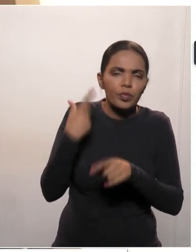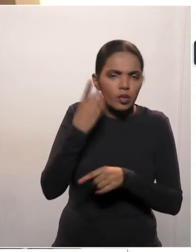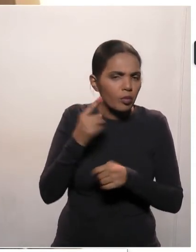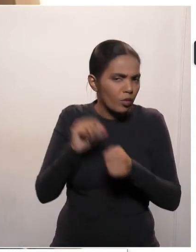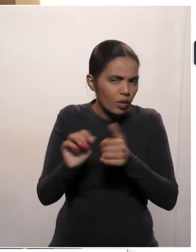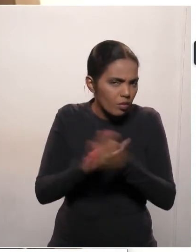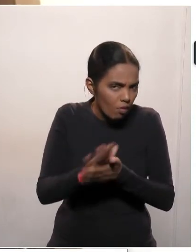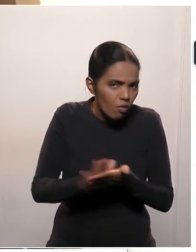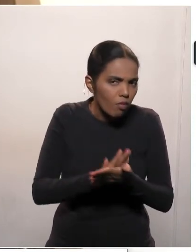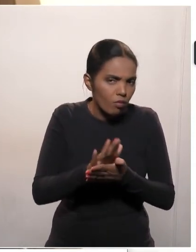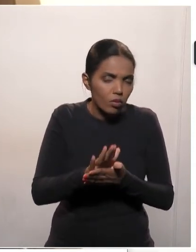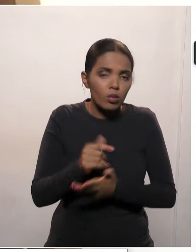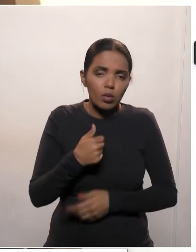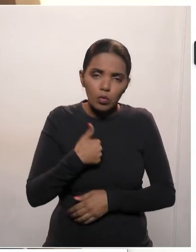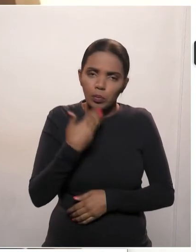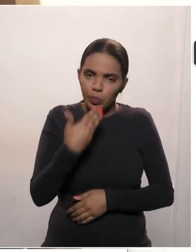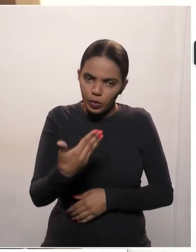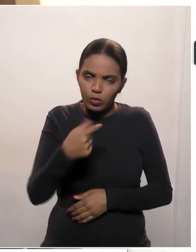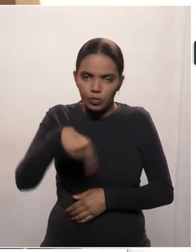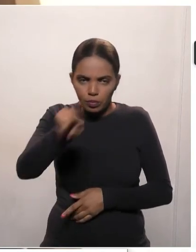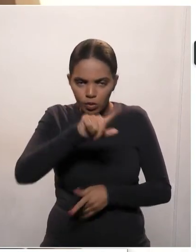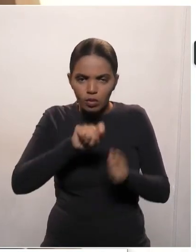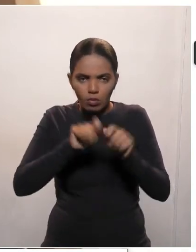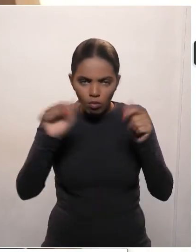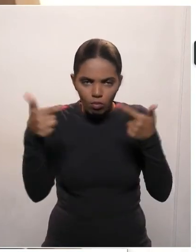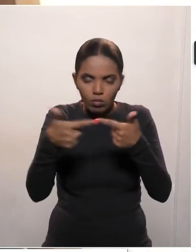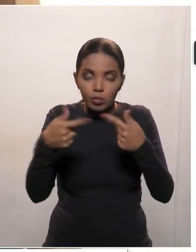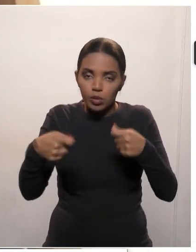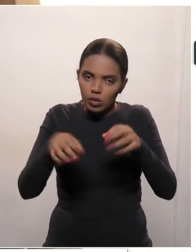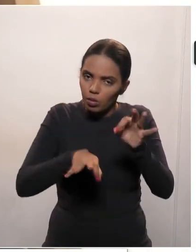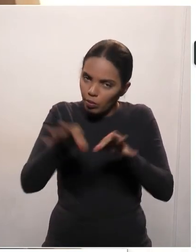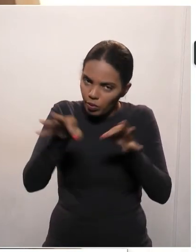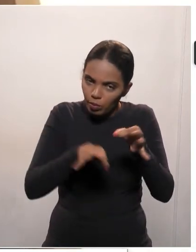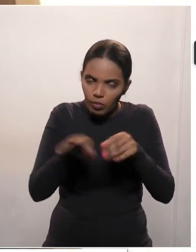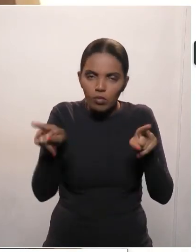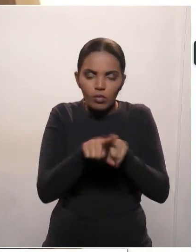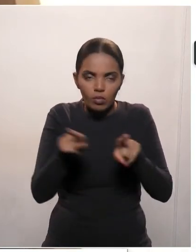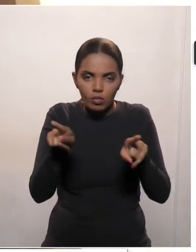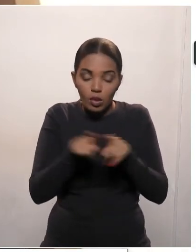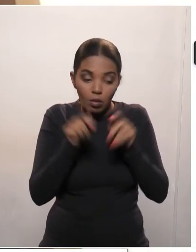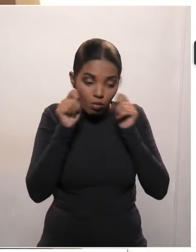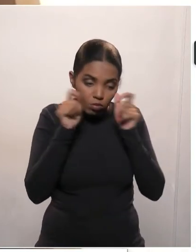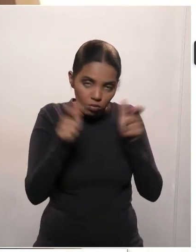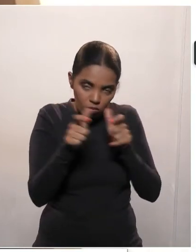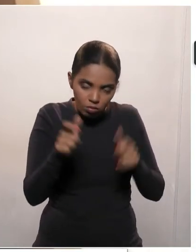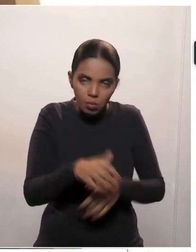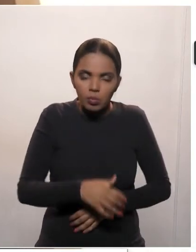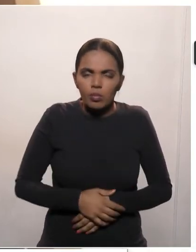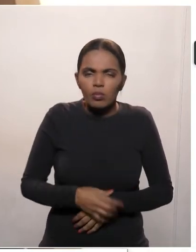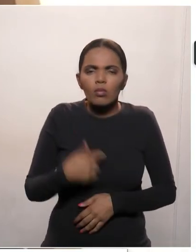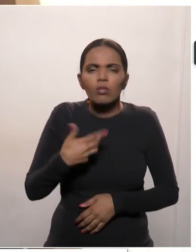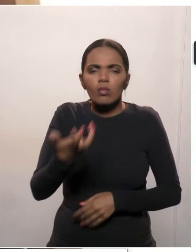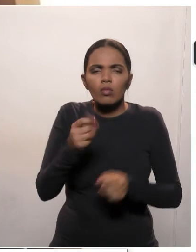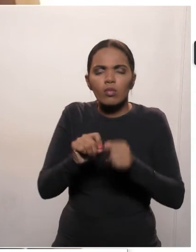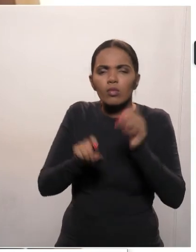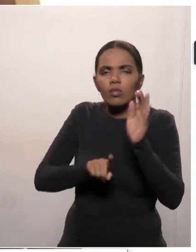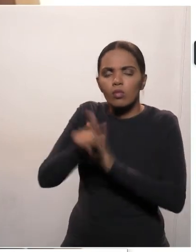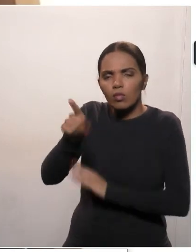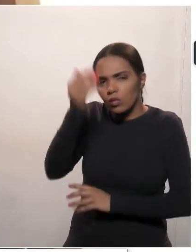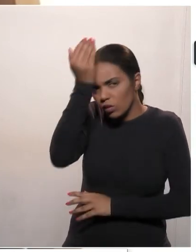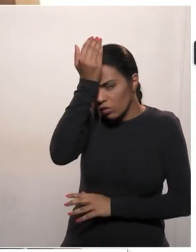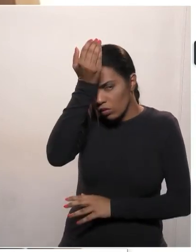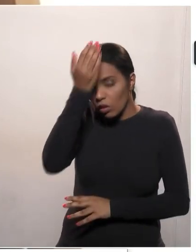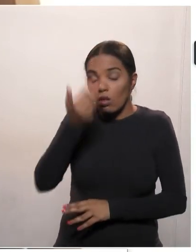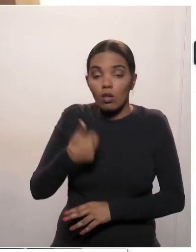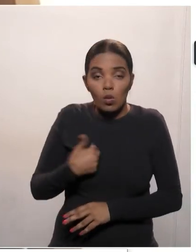isso. Eu sugiro que nós possamos estar atentos e trabalhar com esses cenários. Quero fazer só uma pergunta ao líder sobre os requerimentos